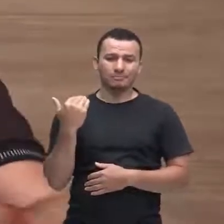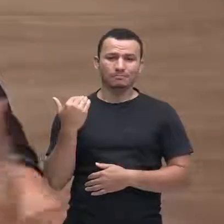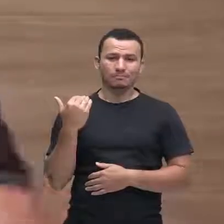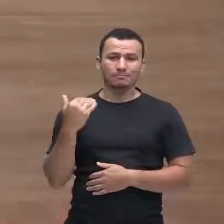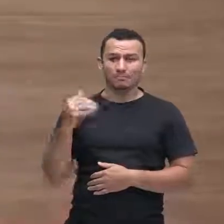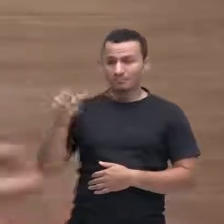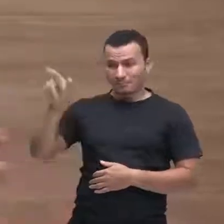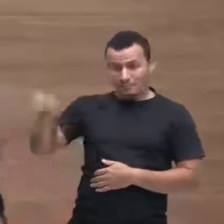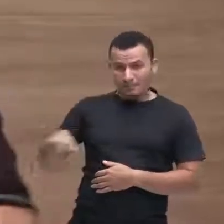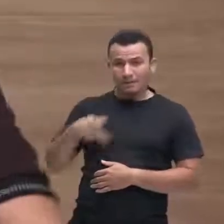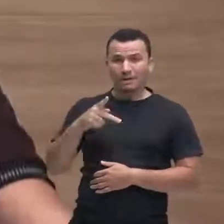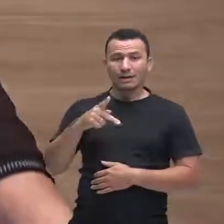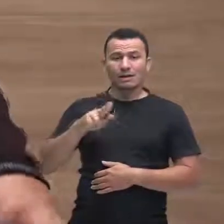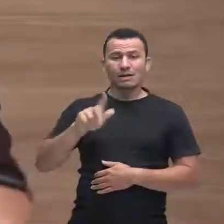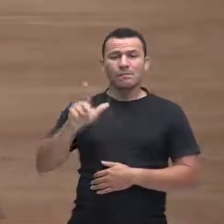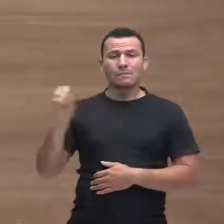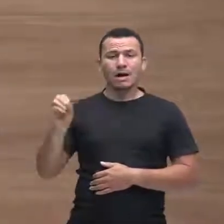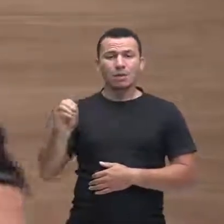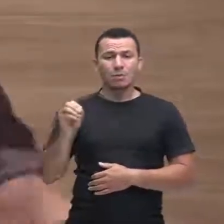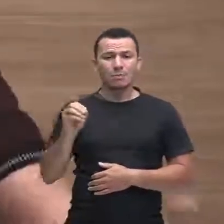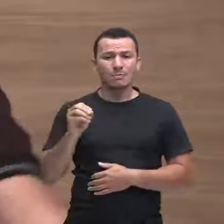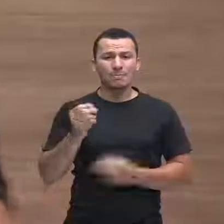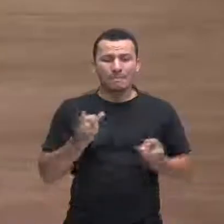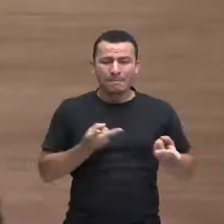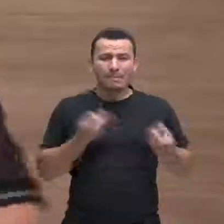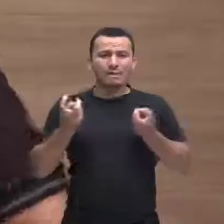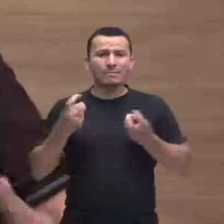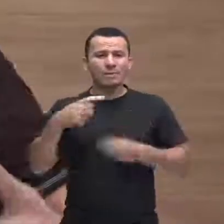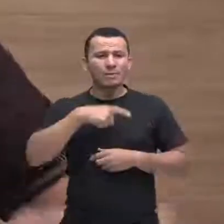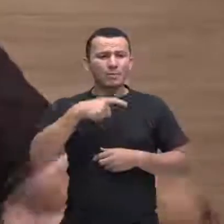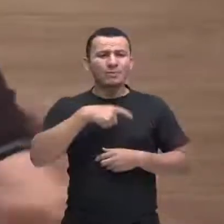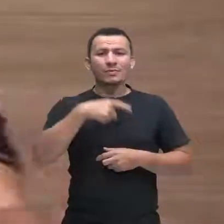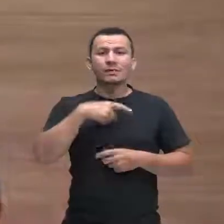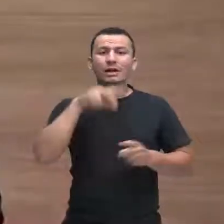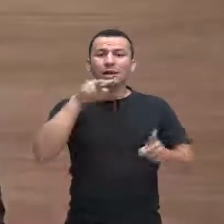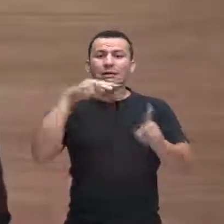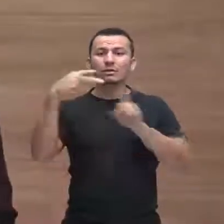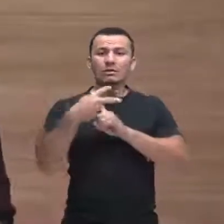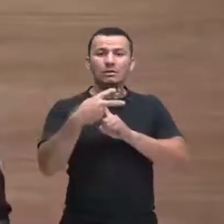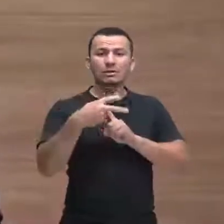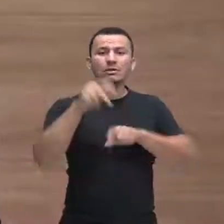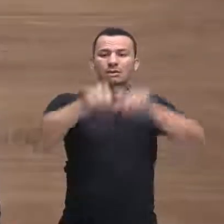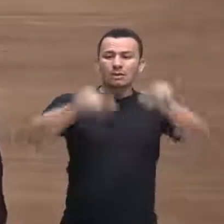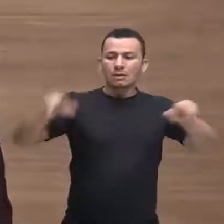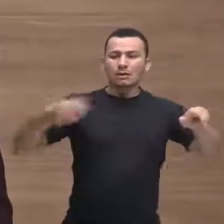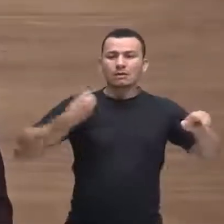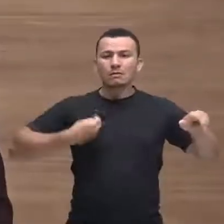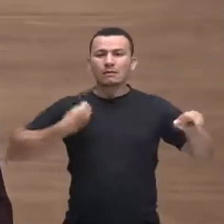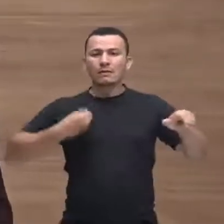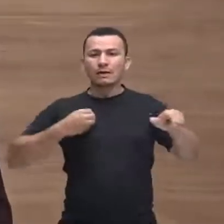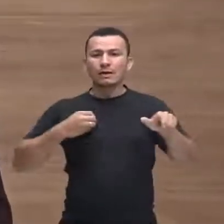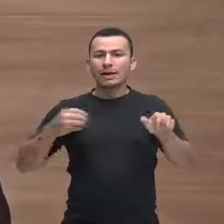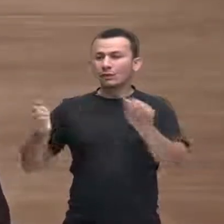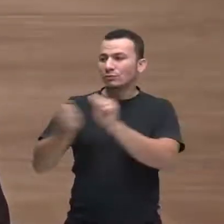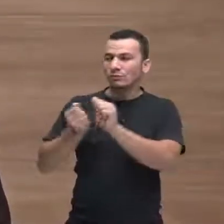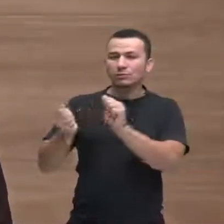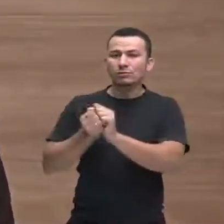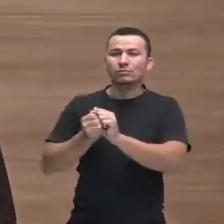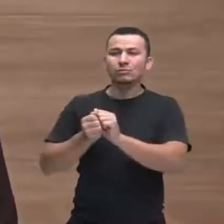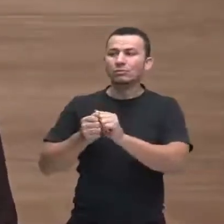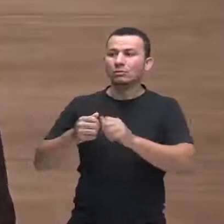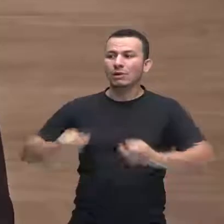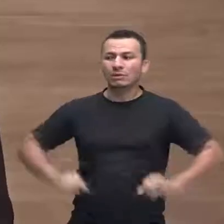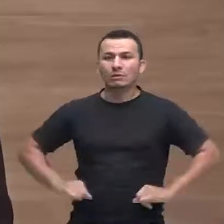outras coisas estão presentes, outros fatores, outras outras vidas que estão junto a ele estão passando por um